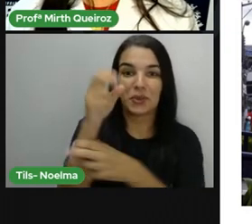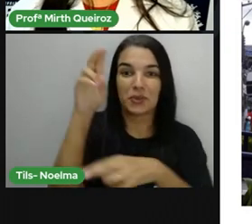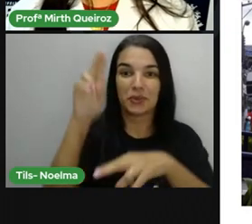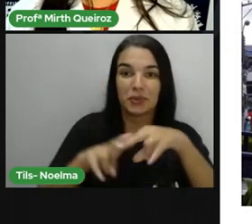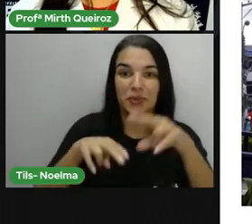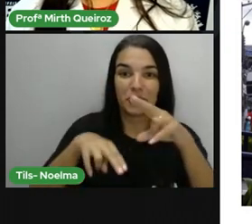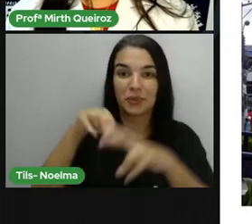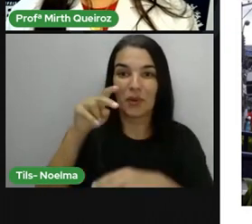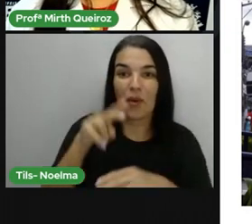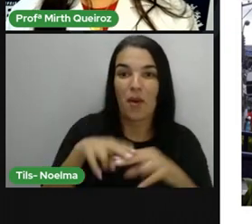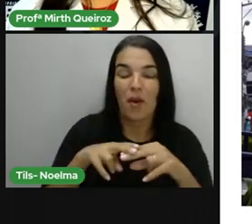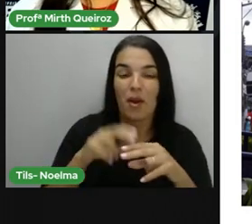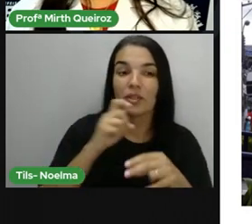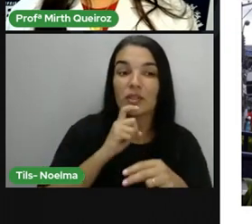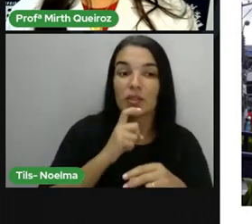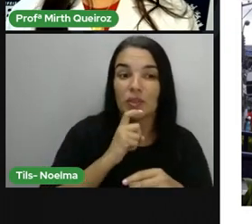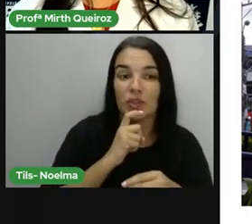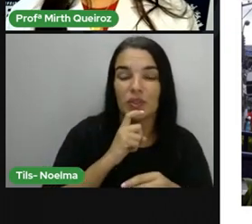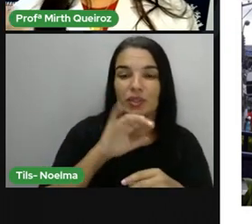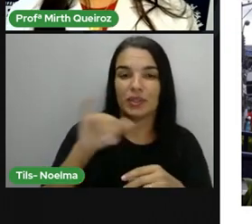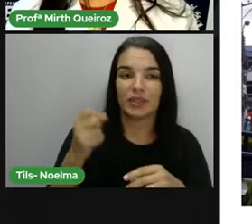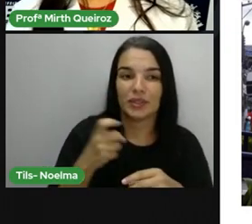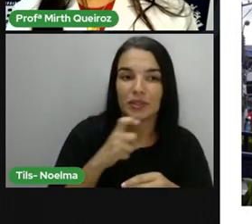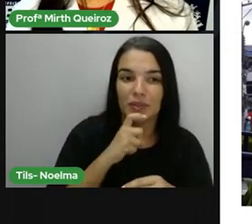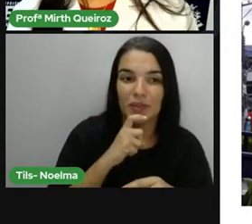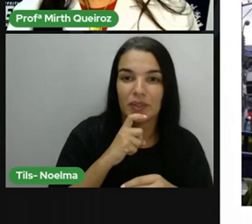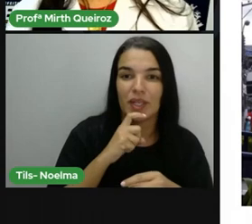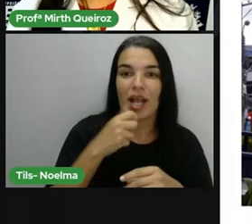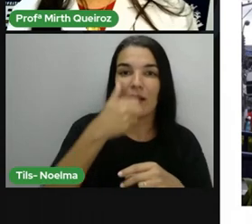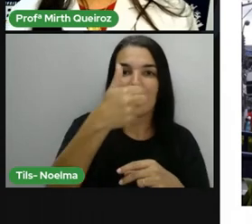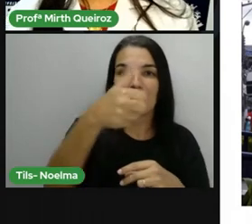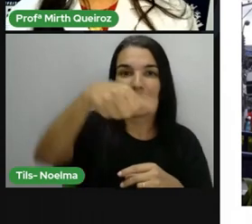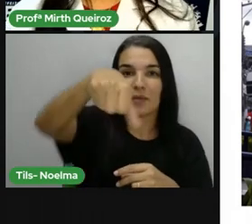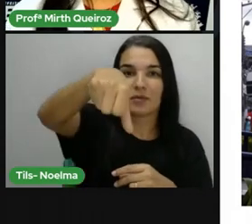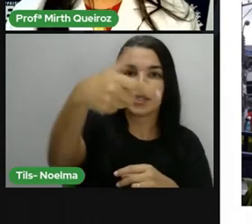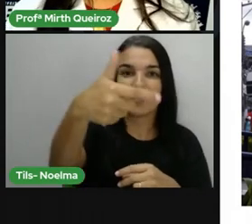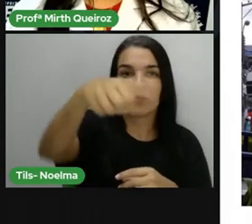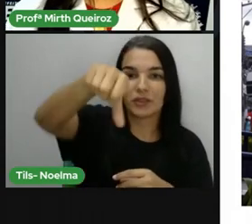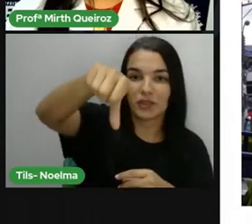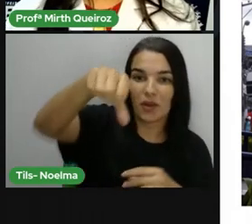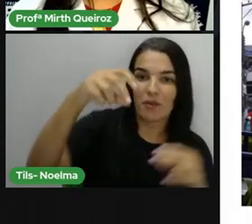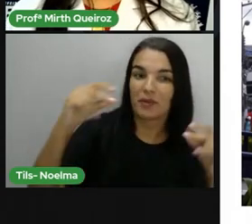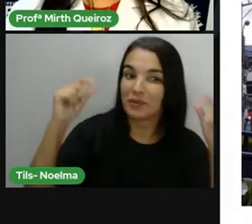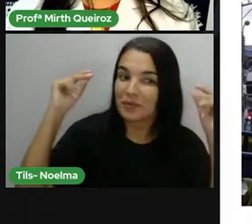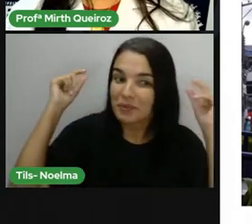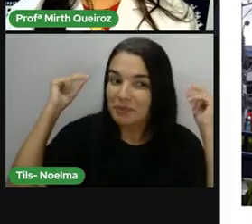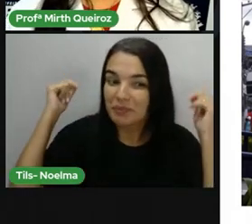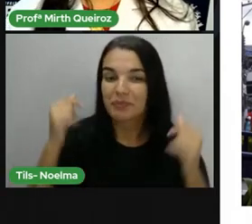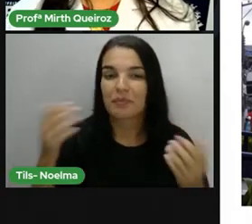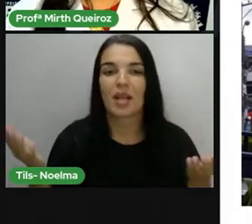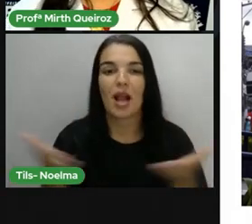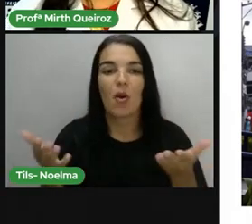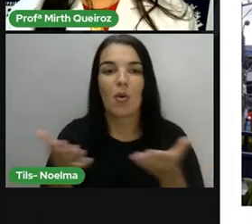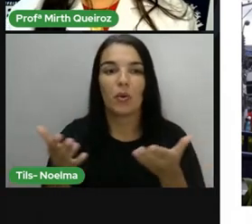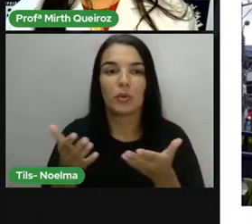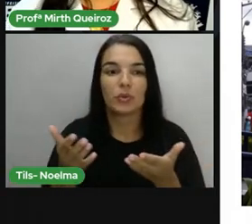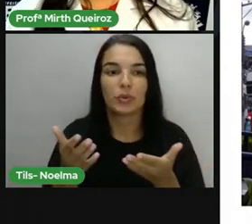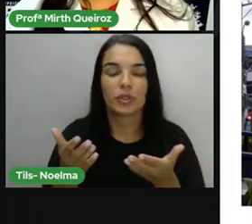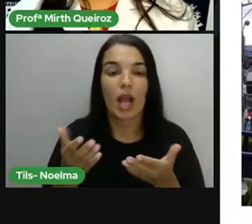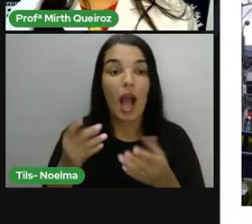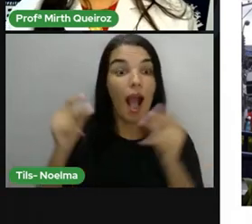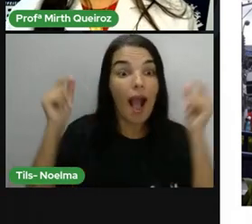Só que essa igreja, ela foi construída, antigamente, ela era em outro local, que é o local onde hoje está a